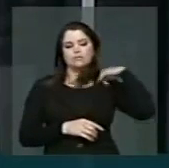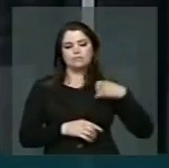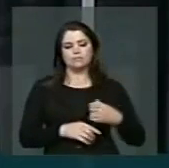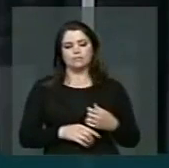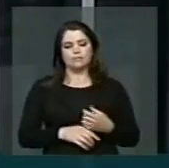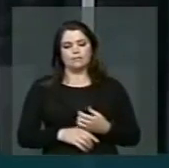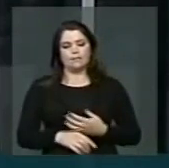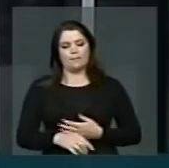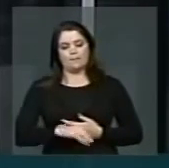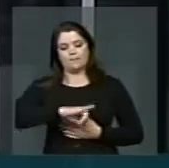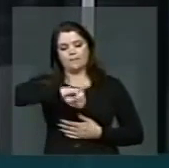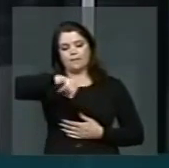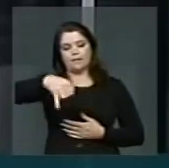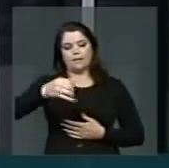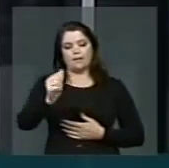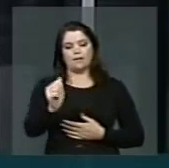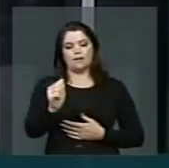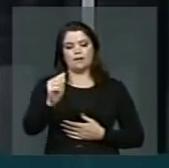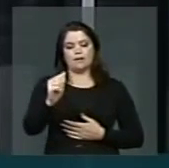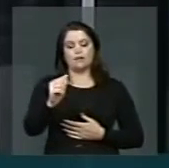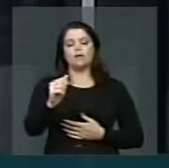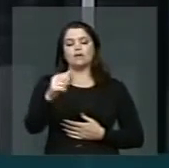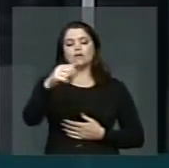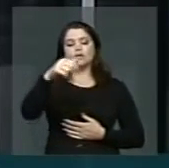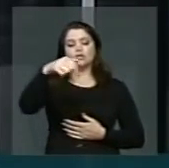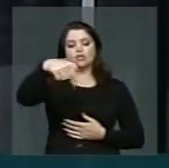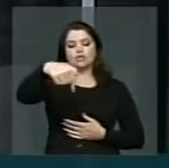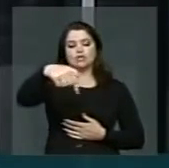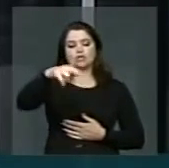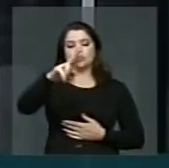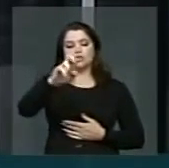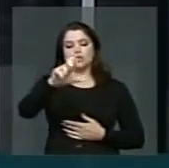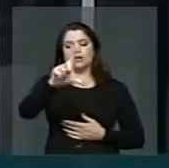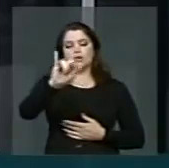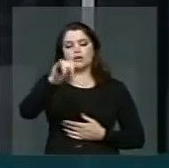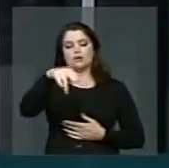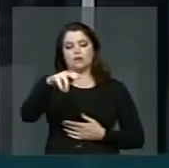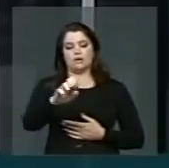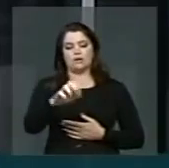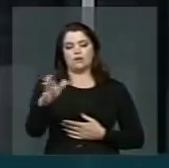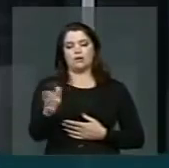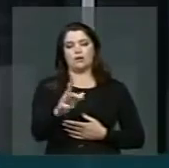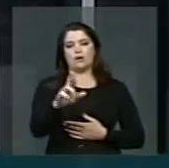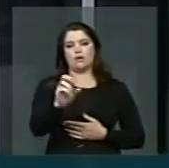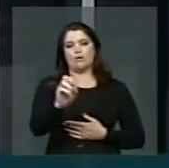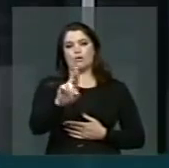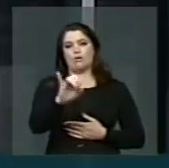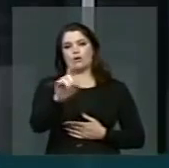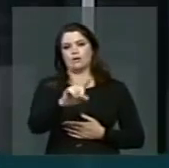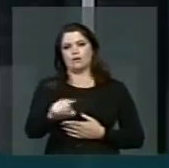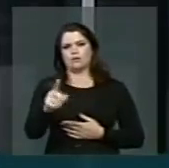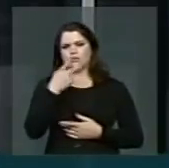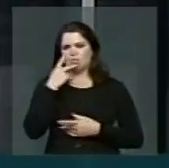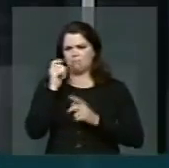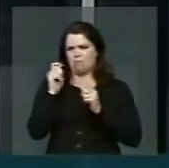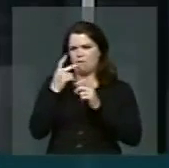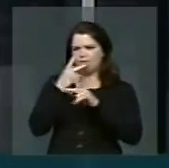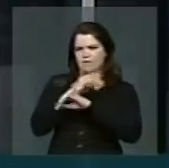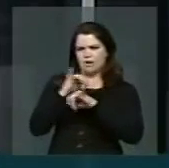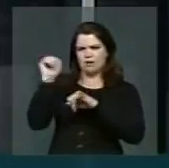a minha querida Jaqueline Roriz, deputada, será que eu posso dizer isso para o Brasil?